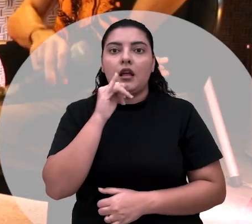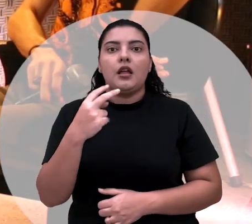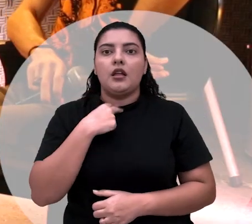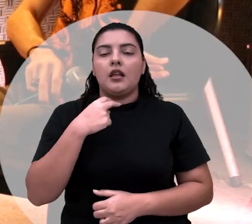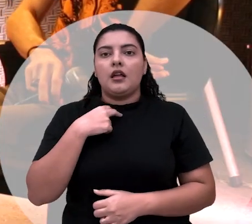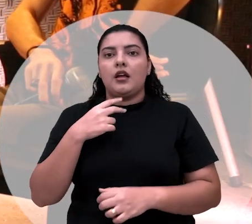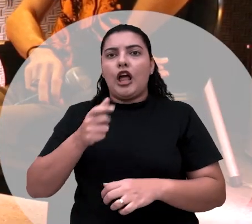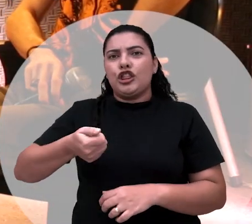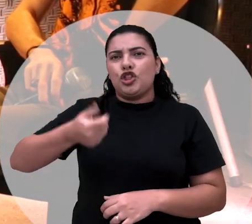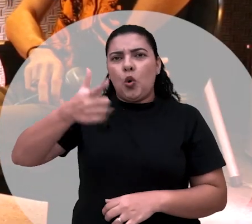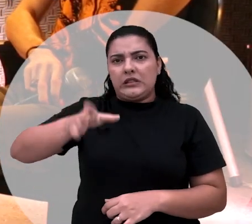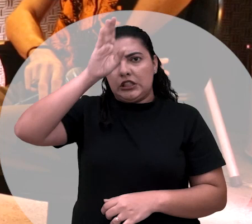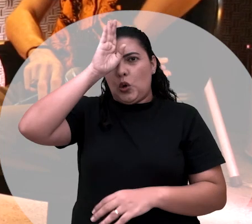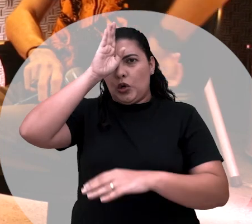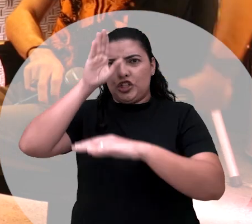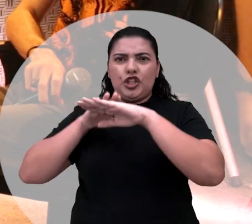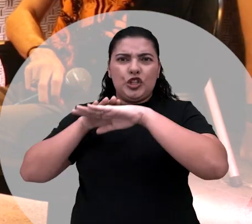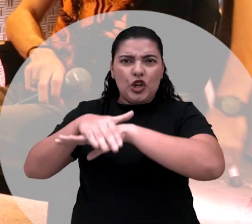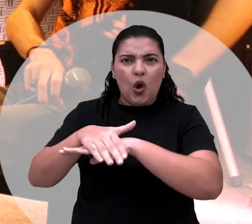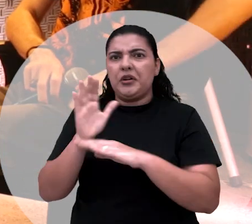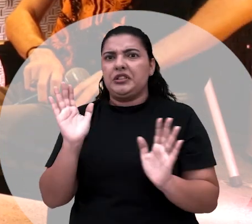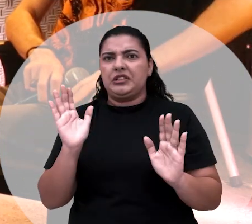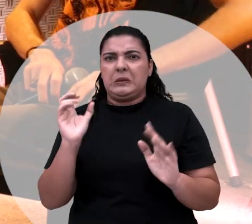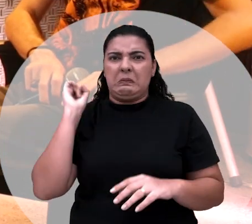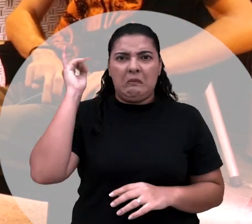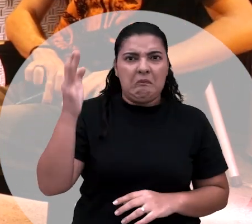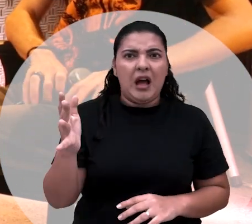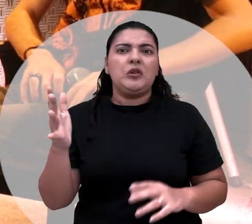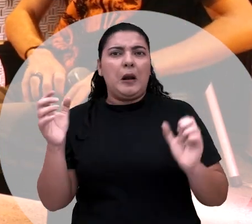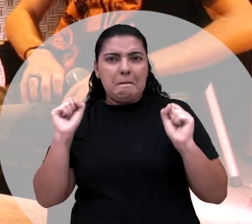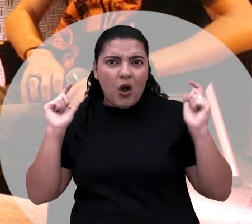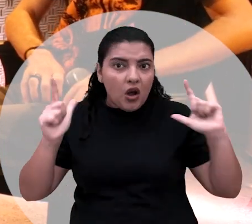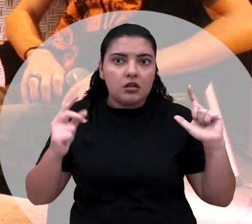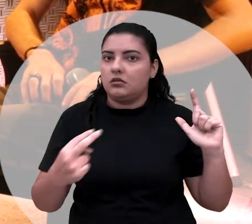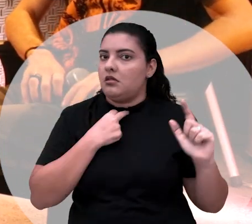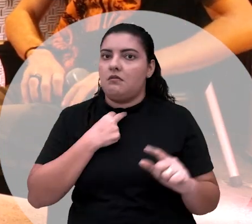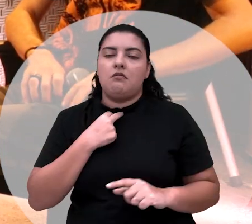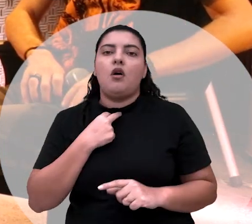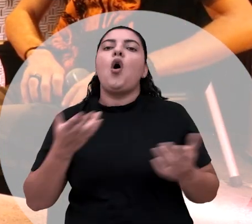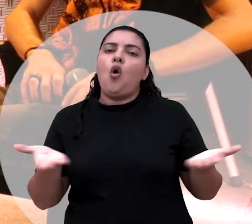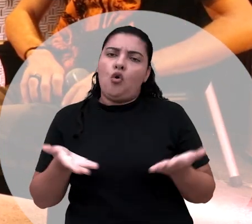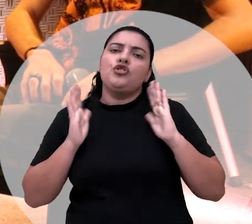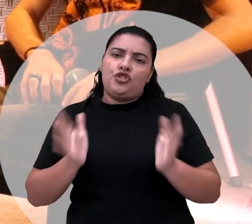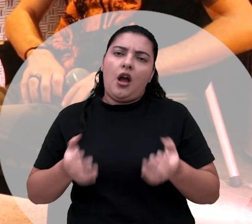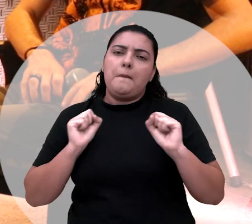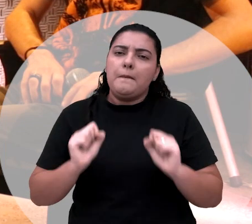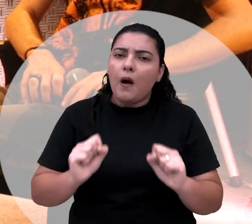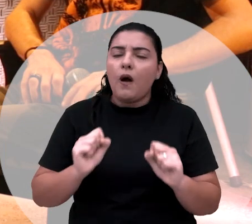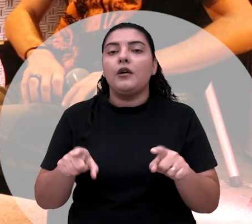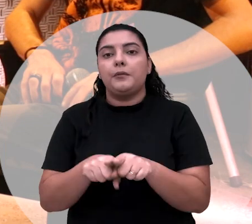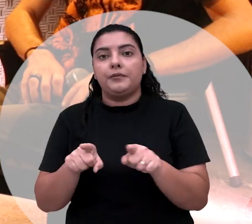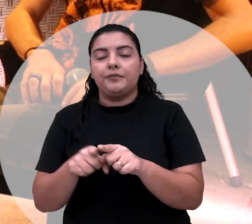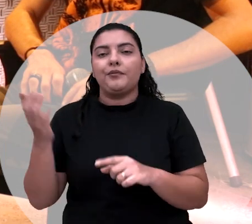passava de meia-noite no meio da rua. O médio desenvolvente não passava. Hoje em dia, já passa. Pelo simples fato